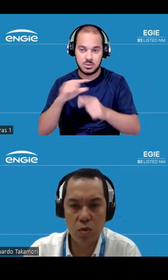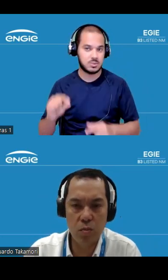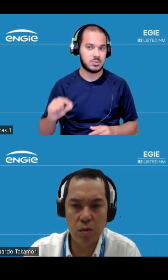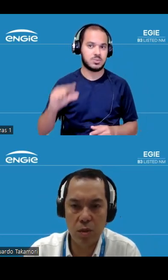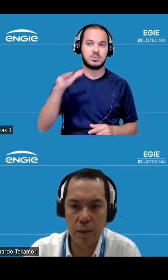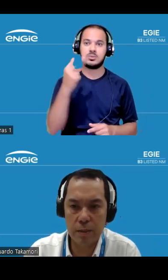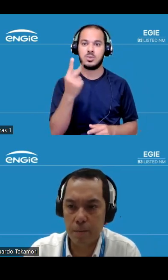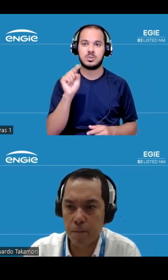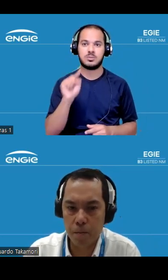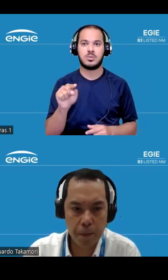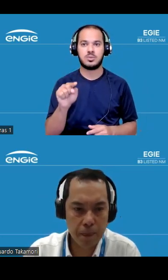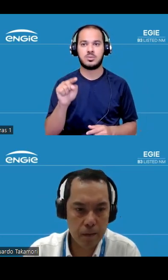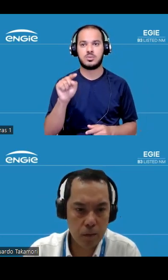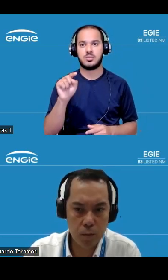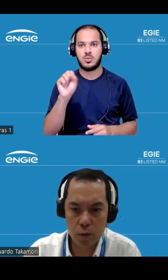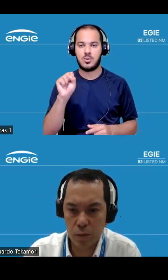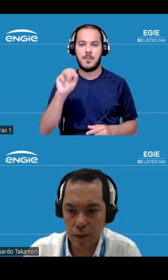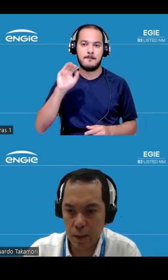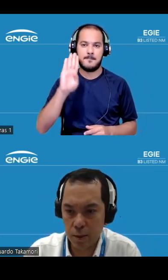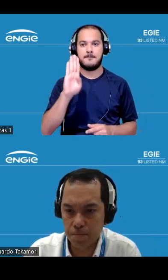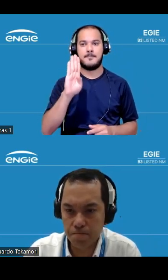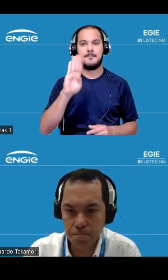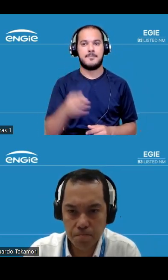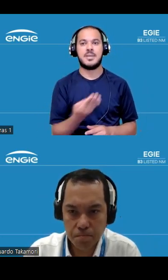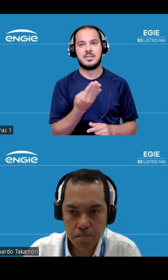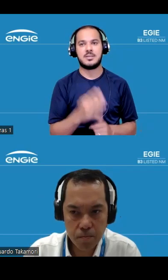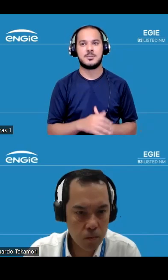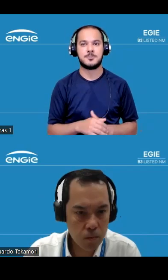2.8 bi no trimestre no próximo slide